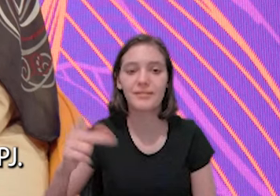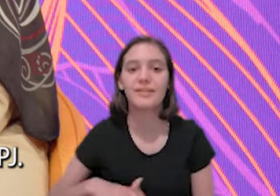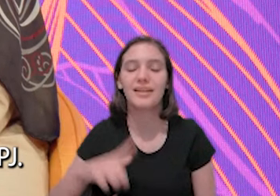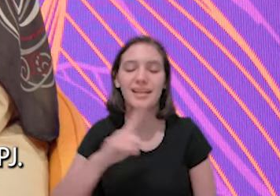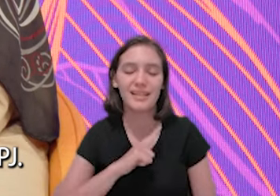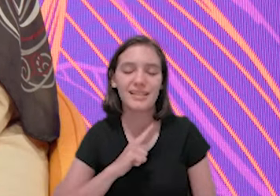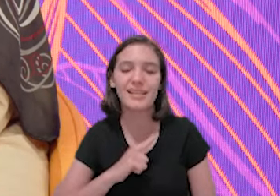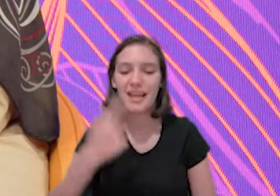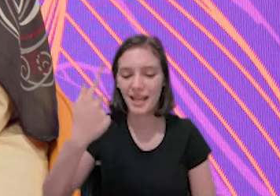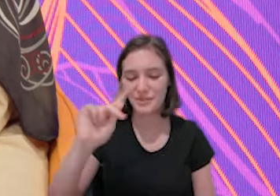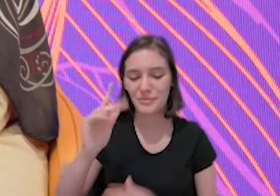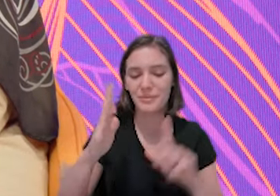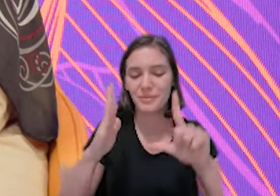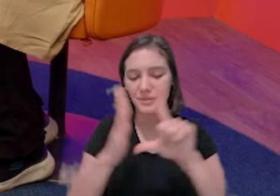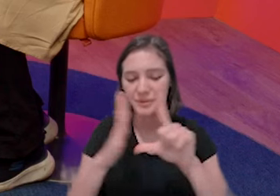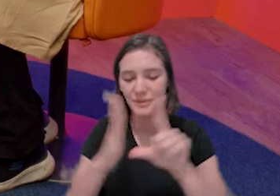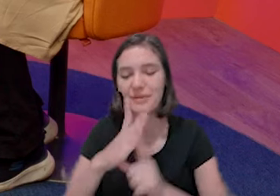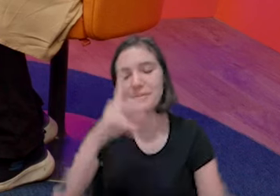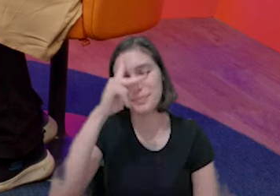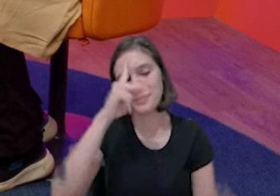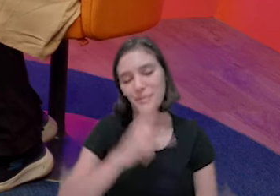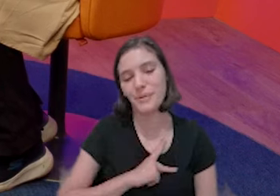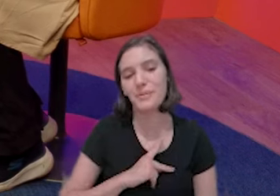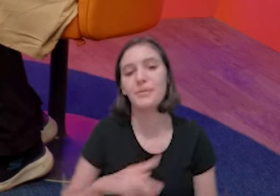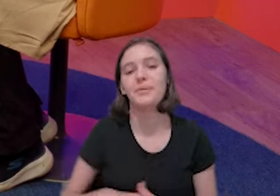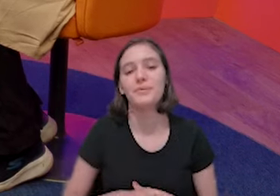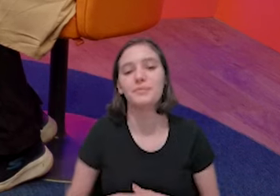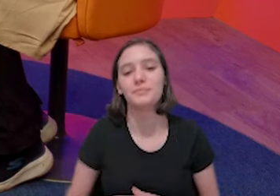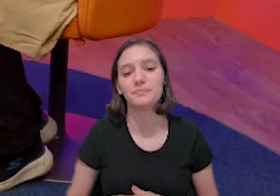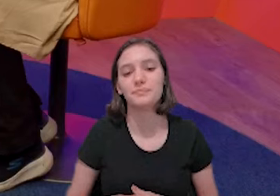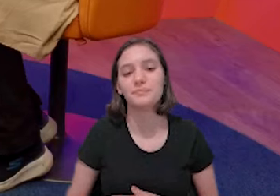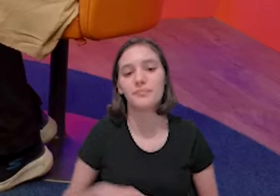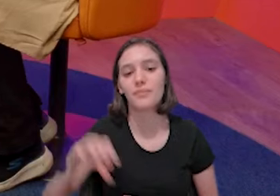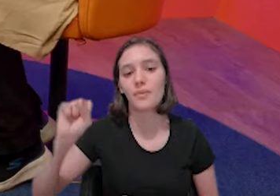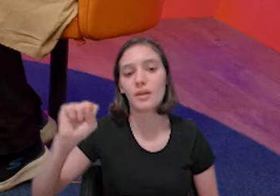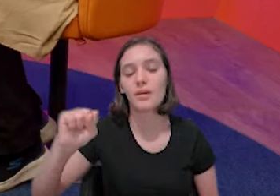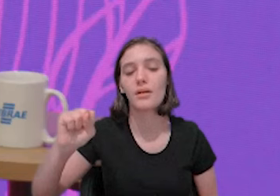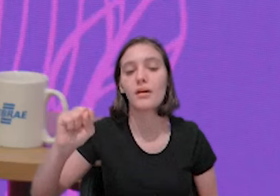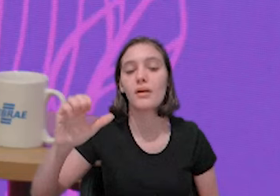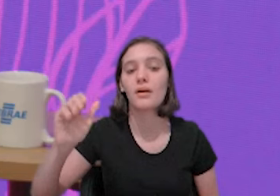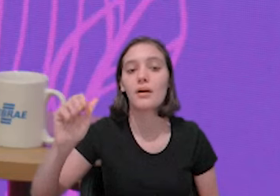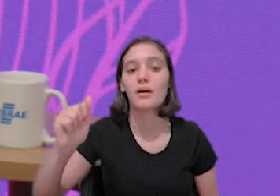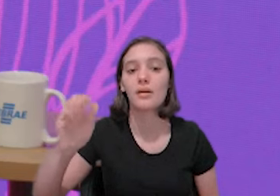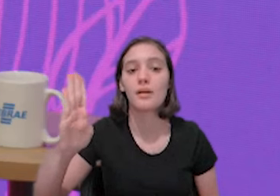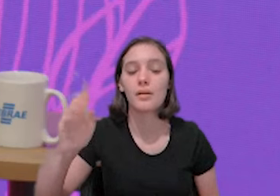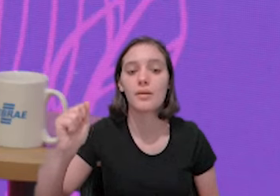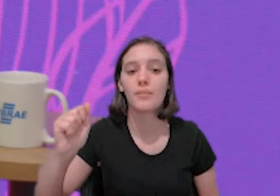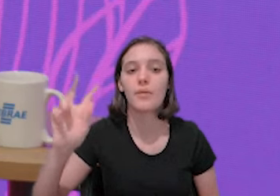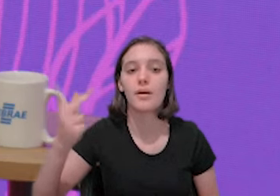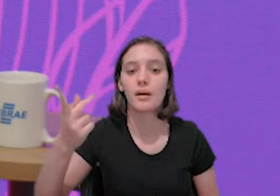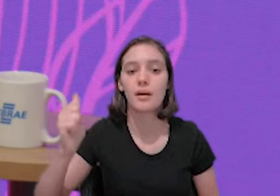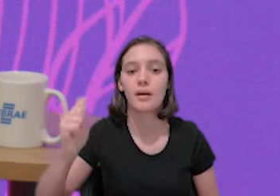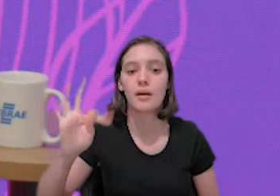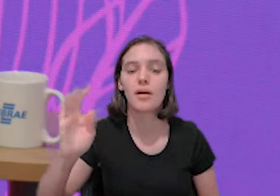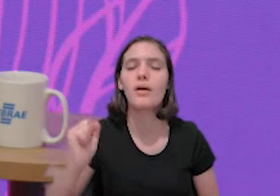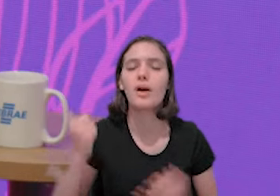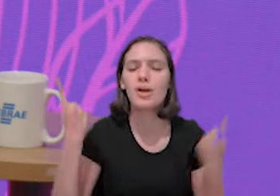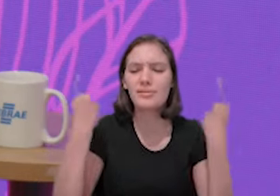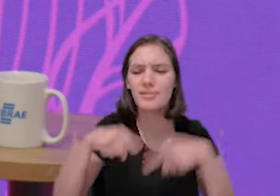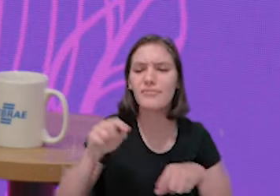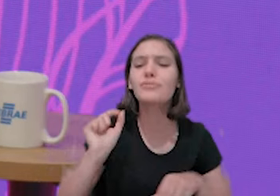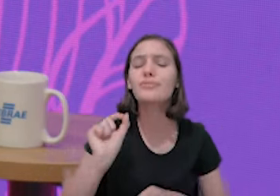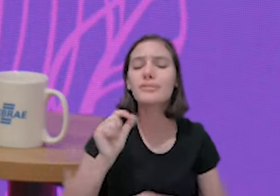CNPJ. E tem a sua loja? Tem loja, sim. E, Sabahat, qual foi o maior